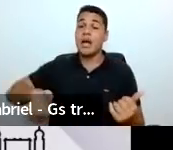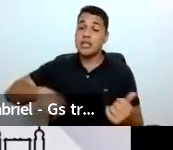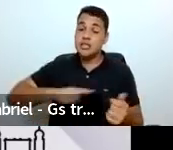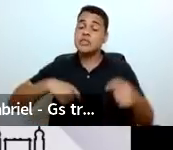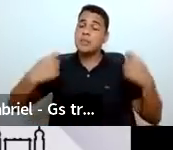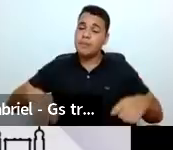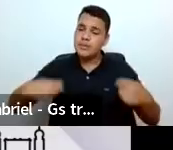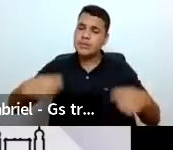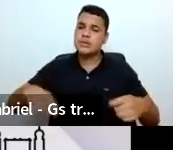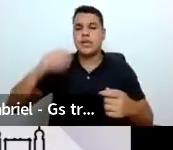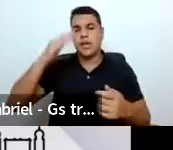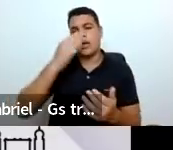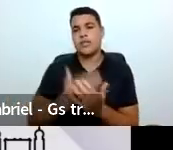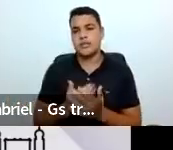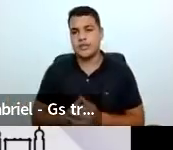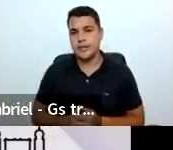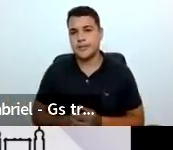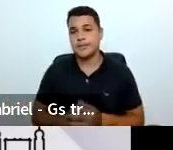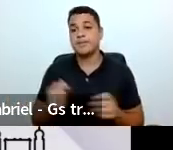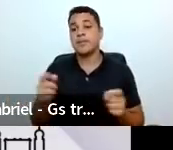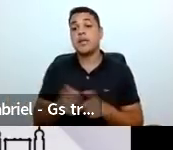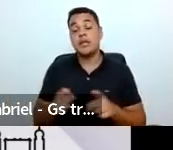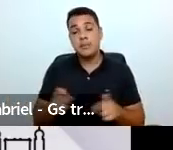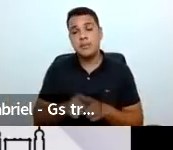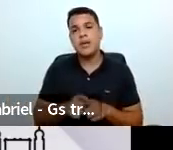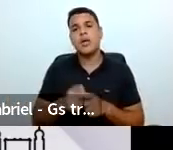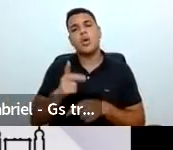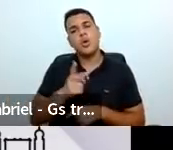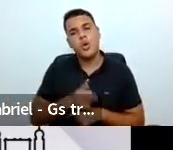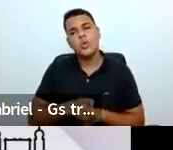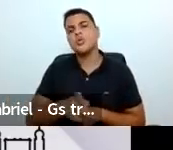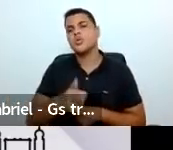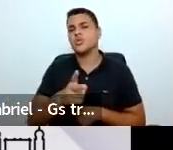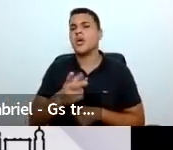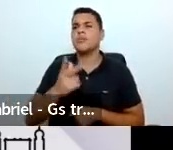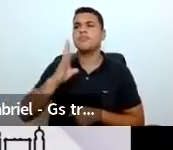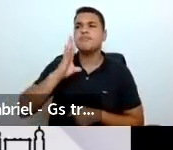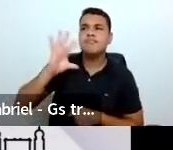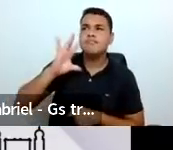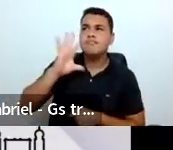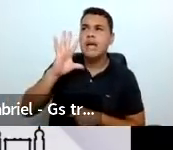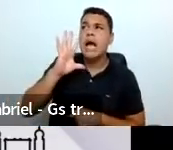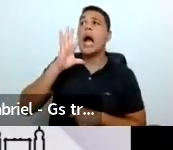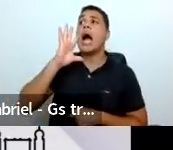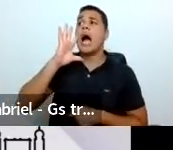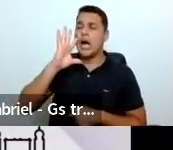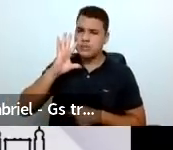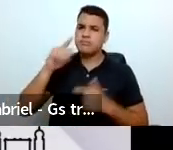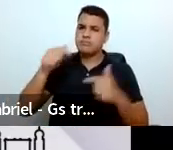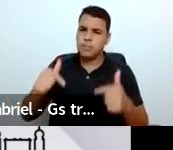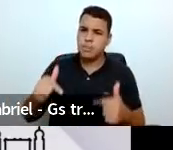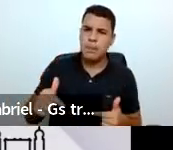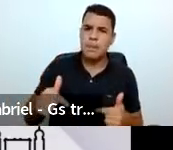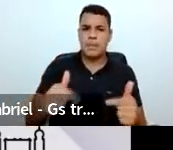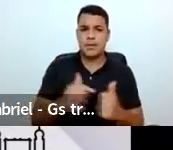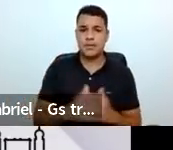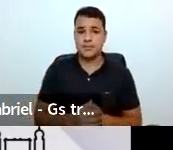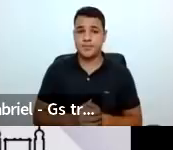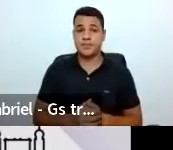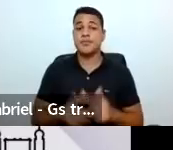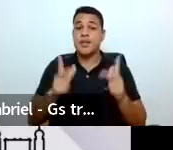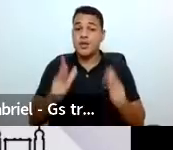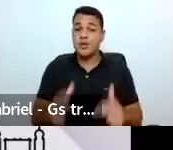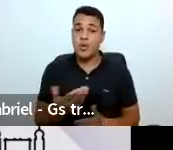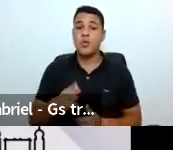precisa levar a termo essa concretização sobre a qual Boff fala